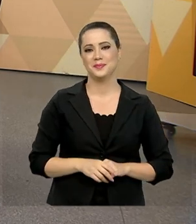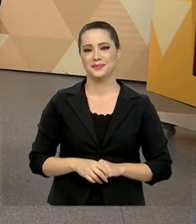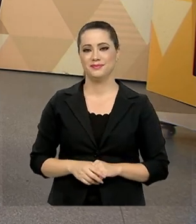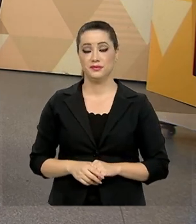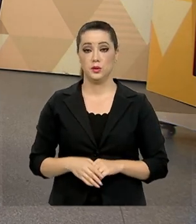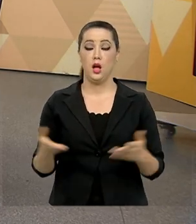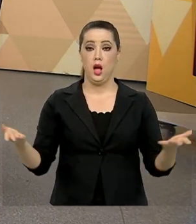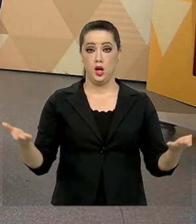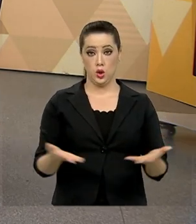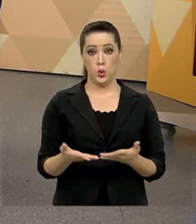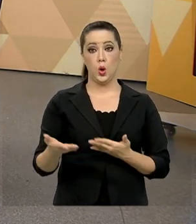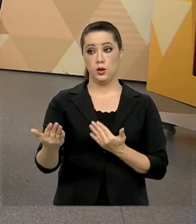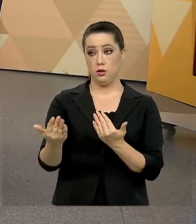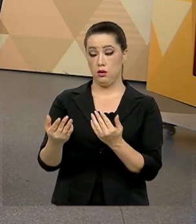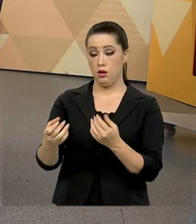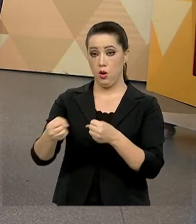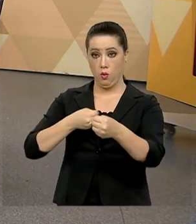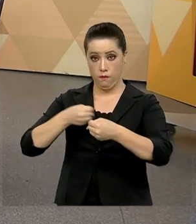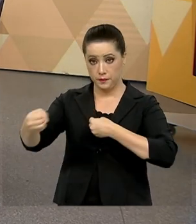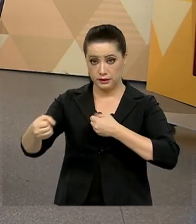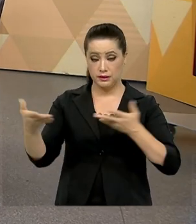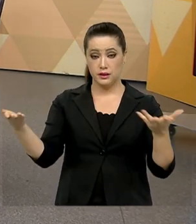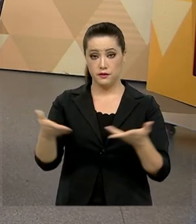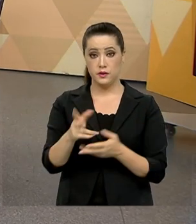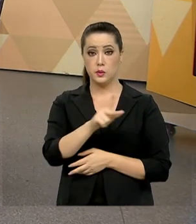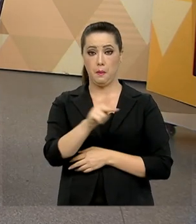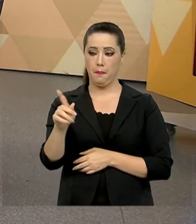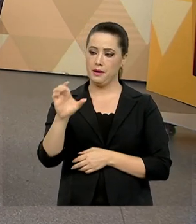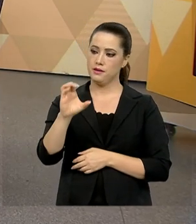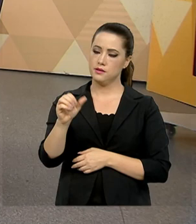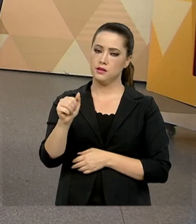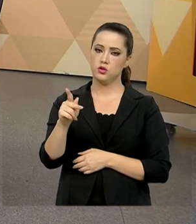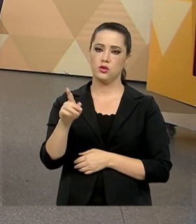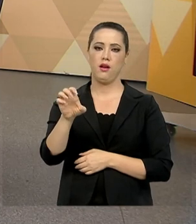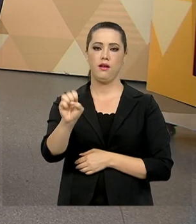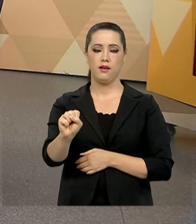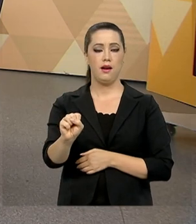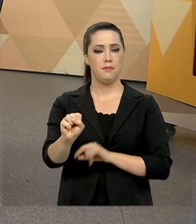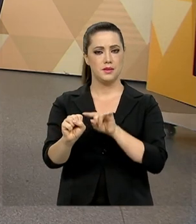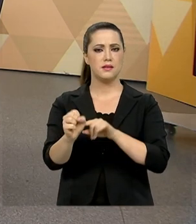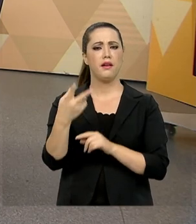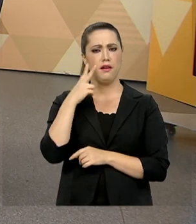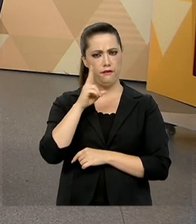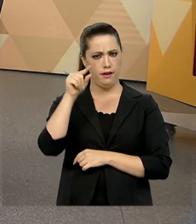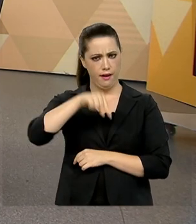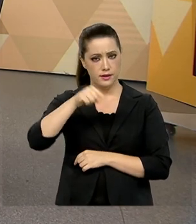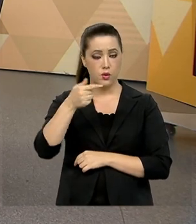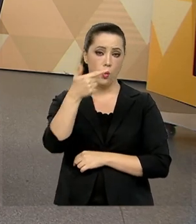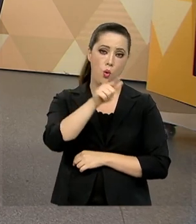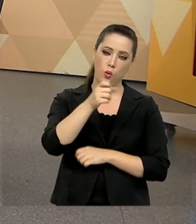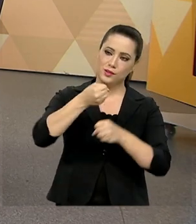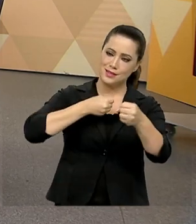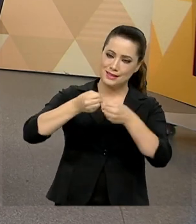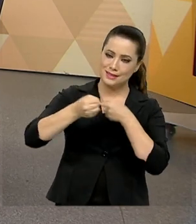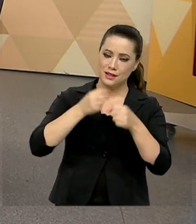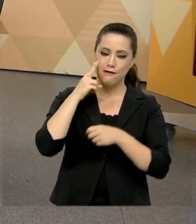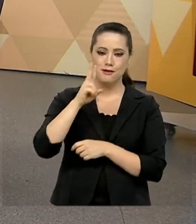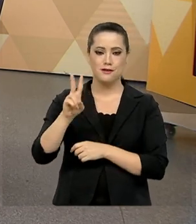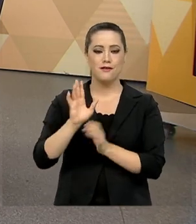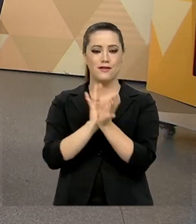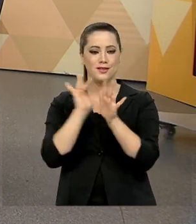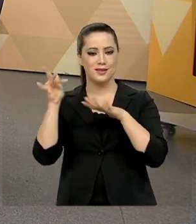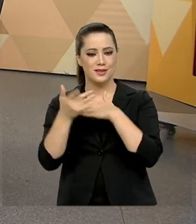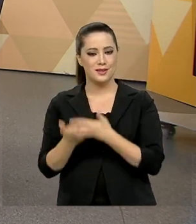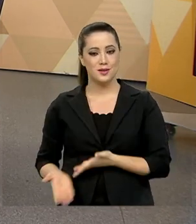Eu conversei com o presidente da CAPS, Benedito Aguiar. E se você quiser rever esta ou outras entrevistas, siga nossas